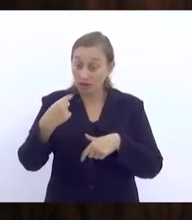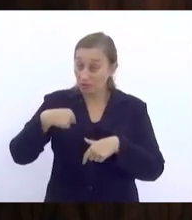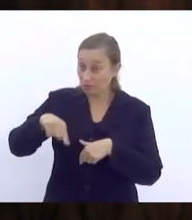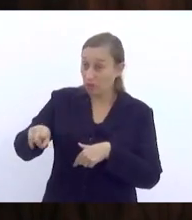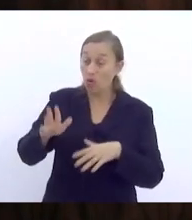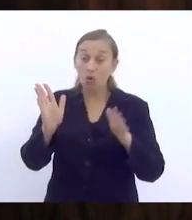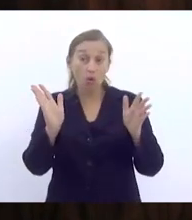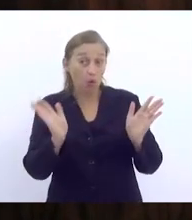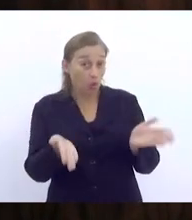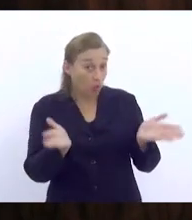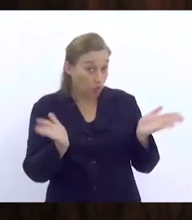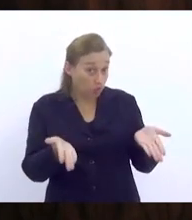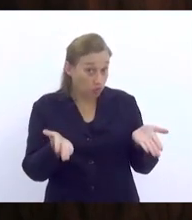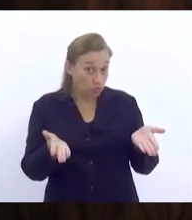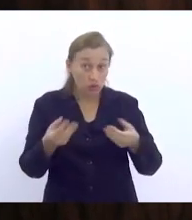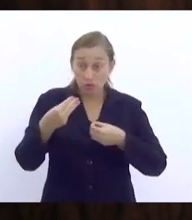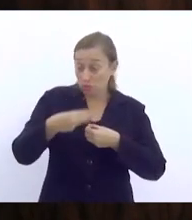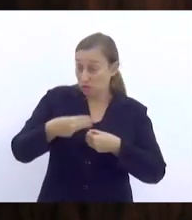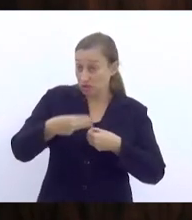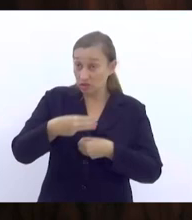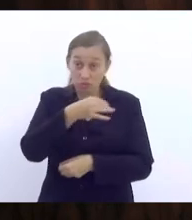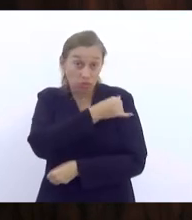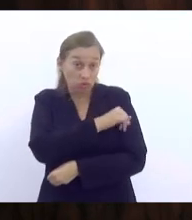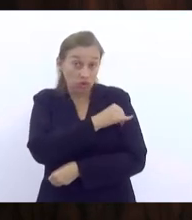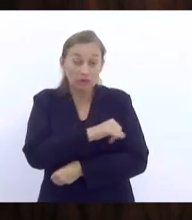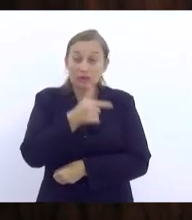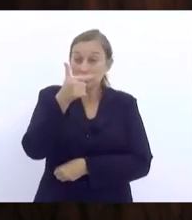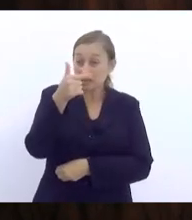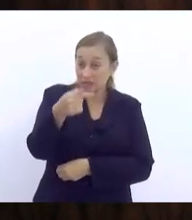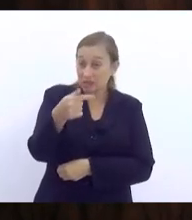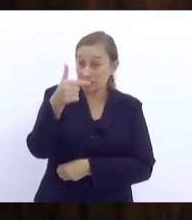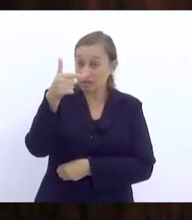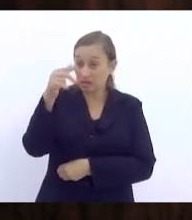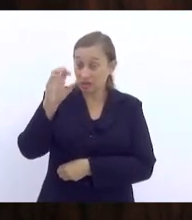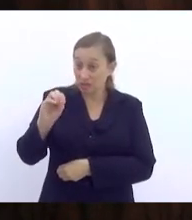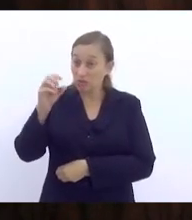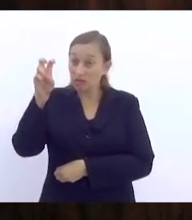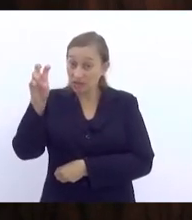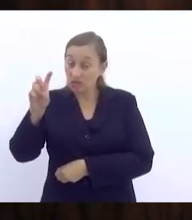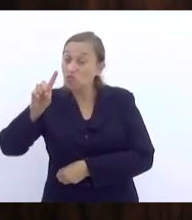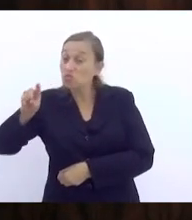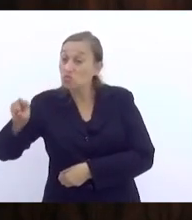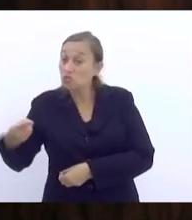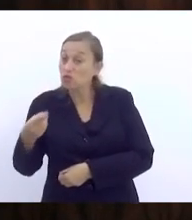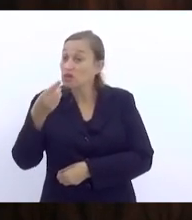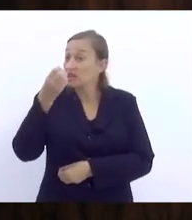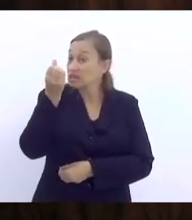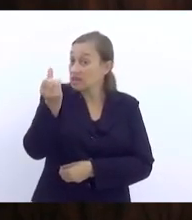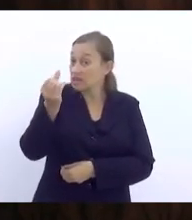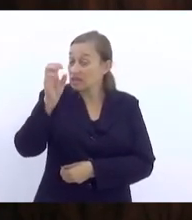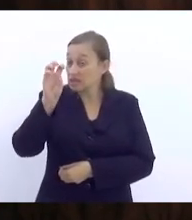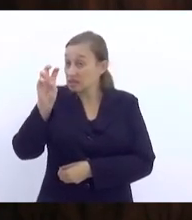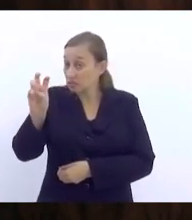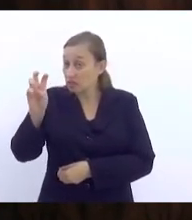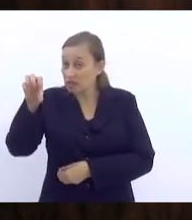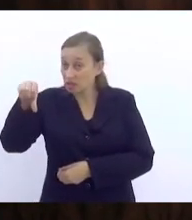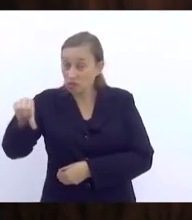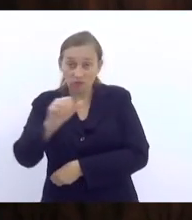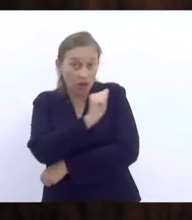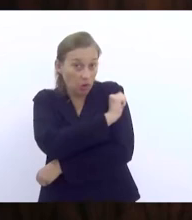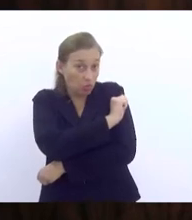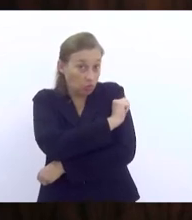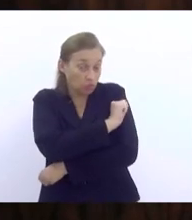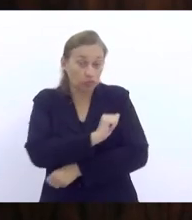Então, hoje, o município do Rio de Janeiro tem 705.659 estudantes.